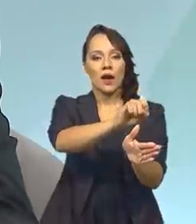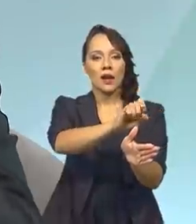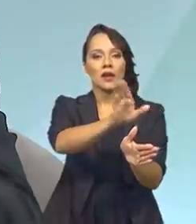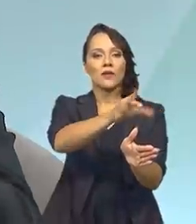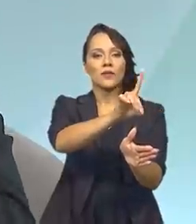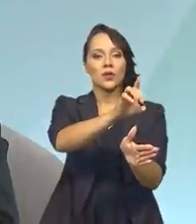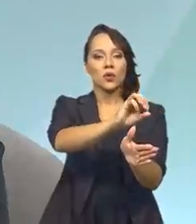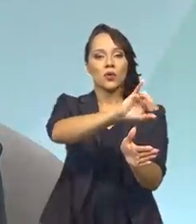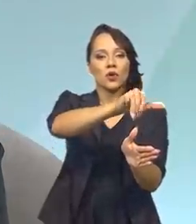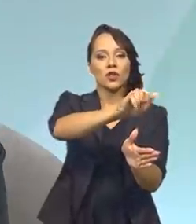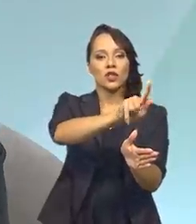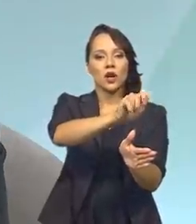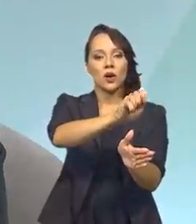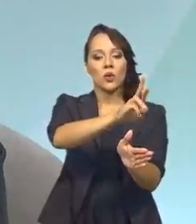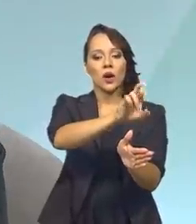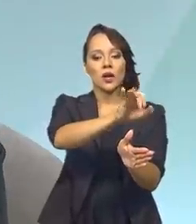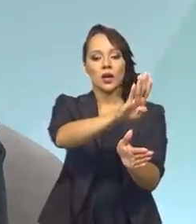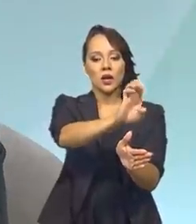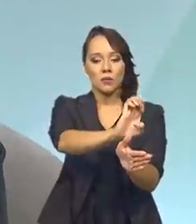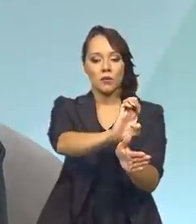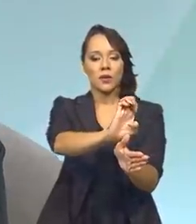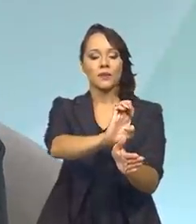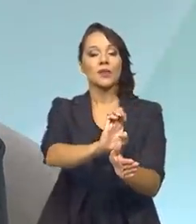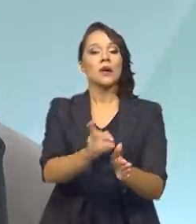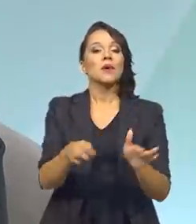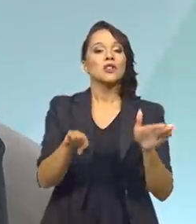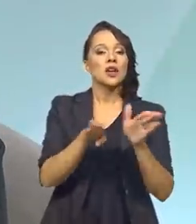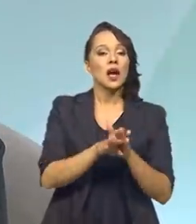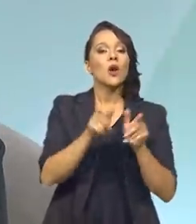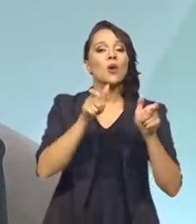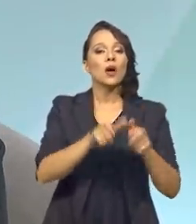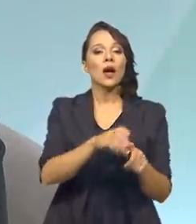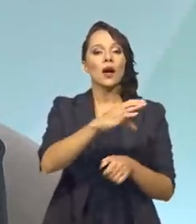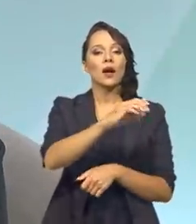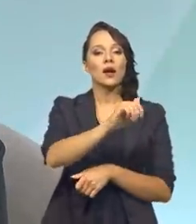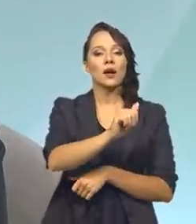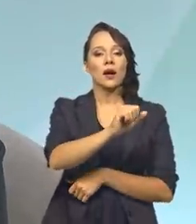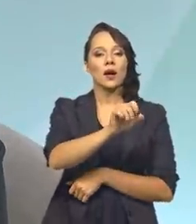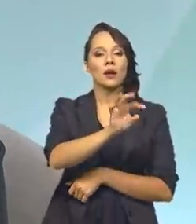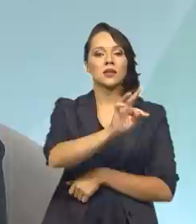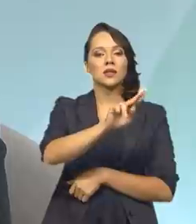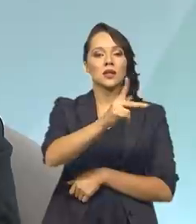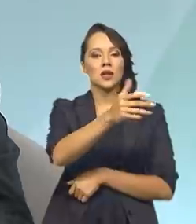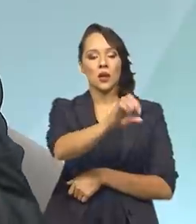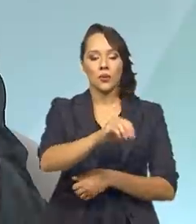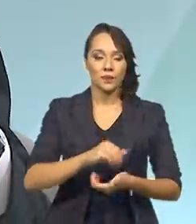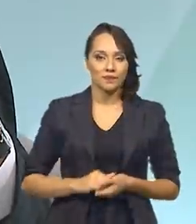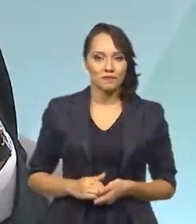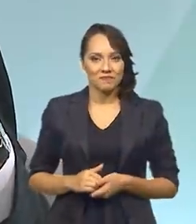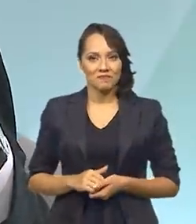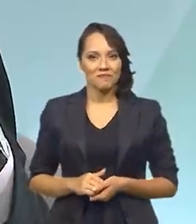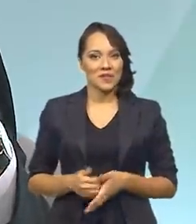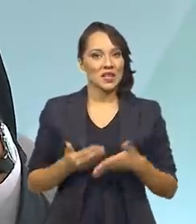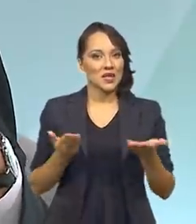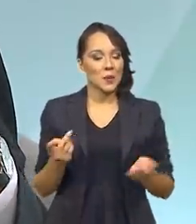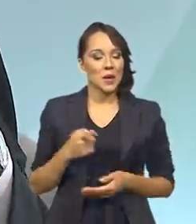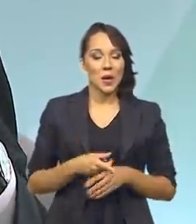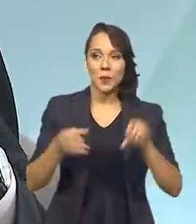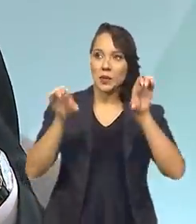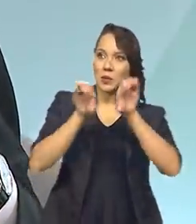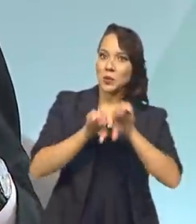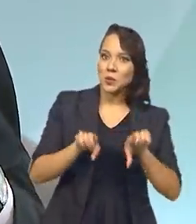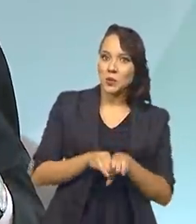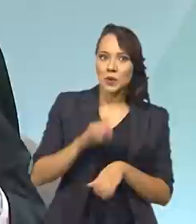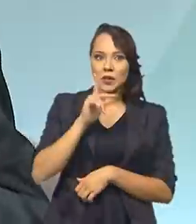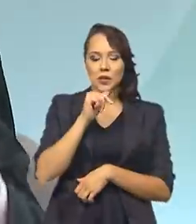atravessando aquele rio salgado para chegar até o Castanhão, na região metropolitana de Fortaleza. Então, é uma estrutura